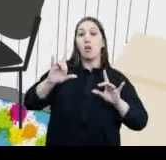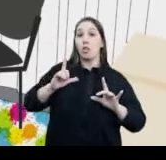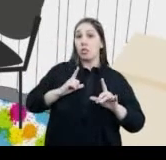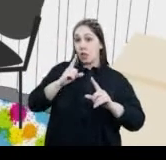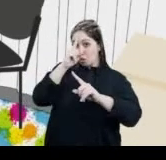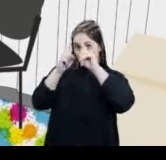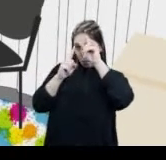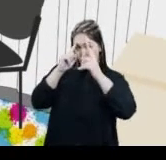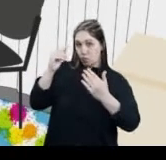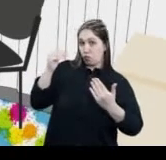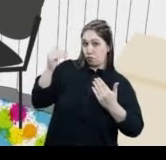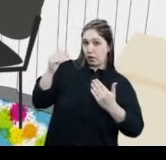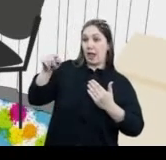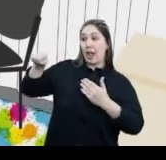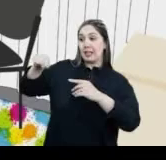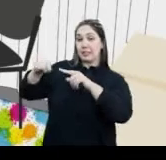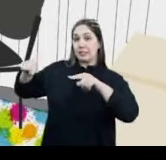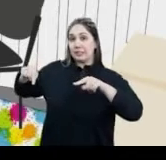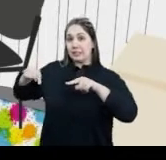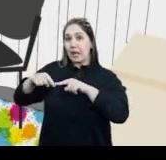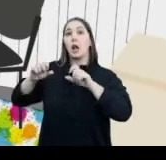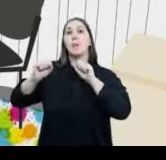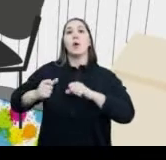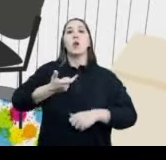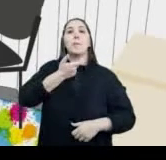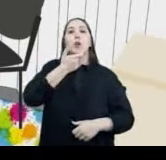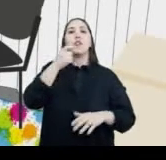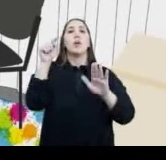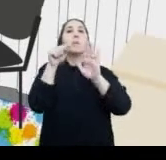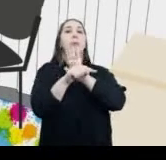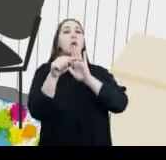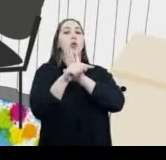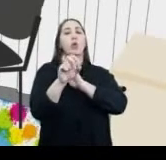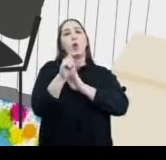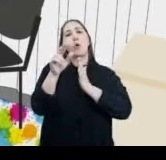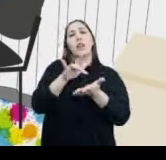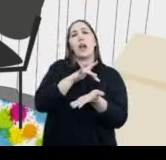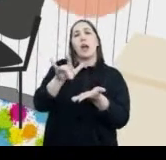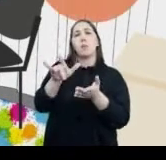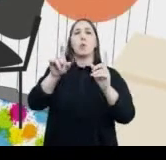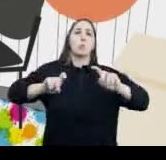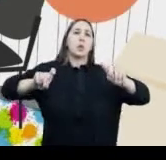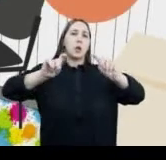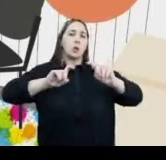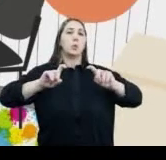Na sala de audiência, o juiz segura a balança da